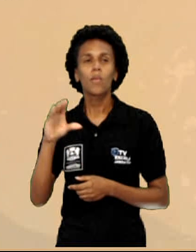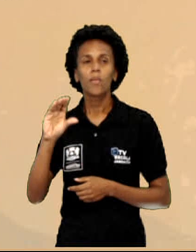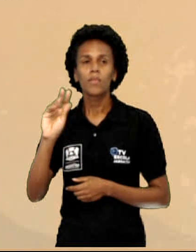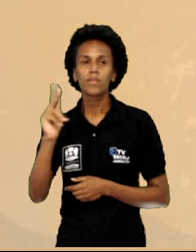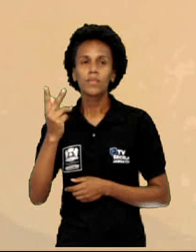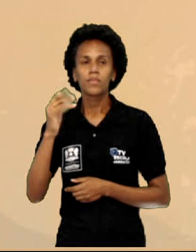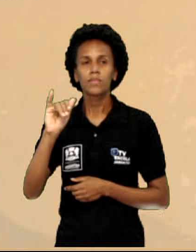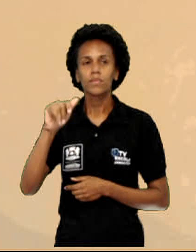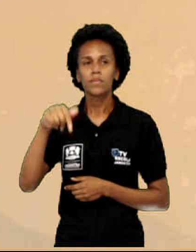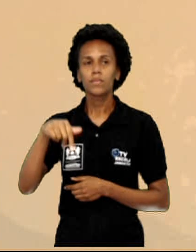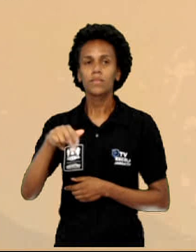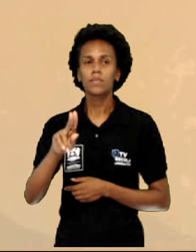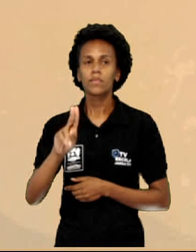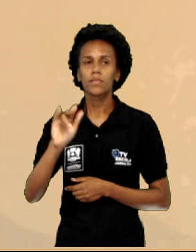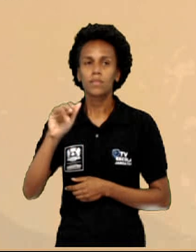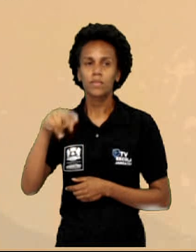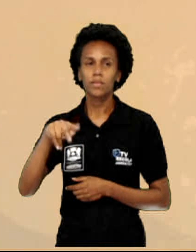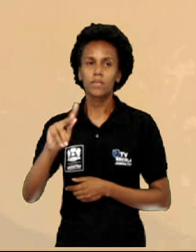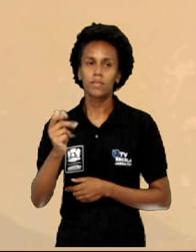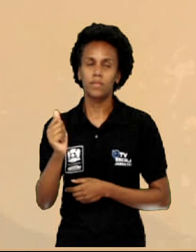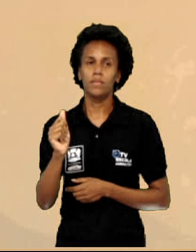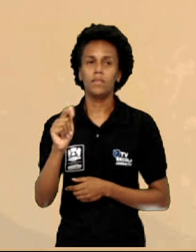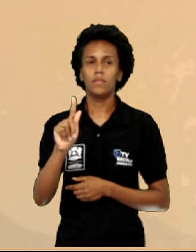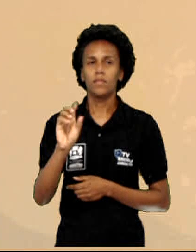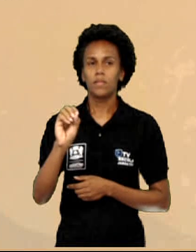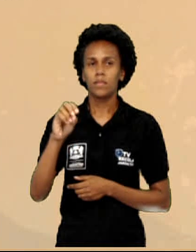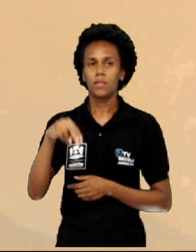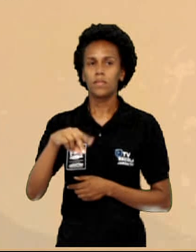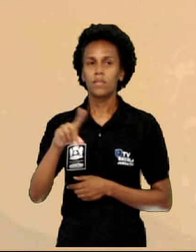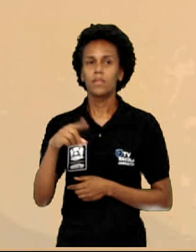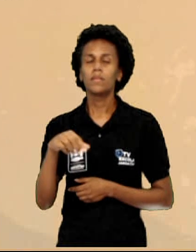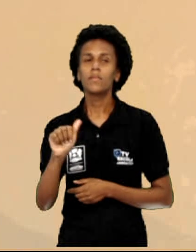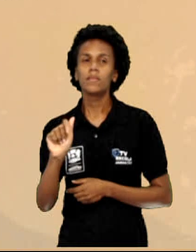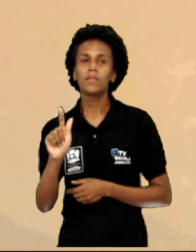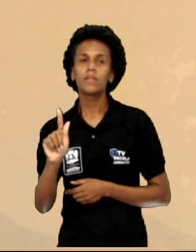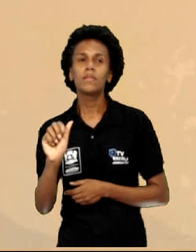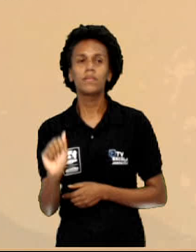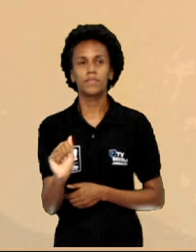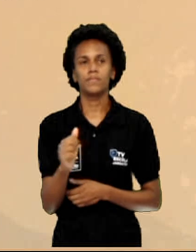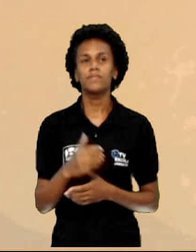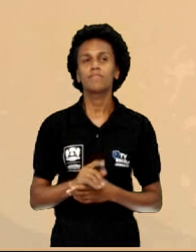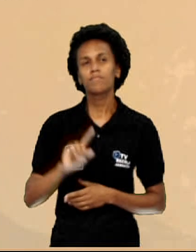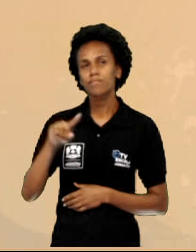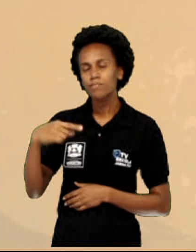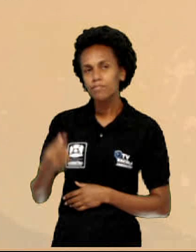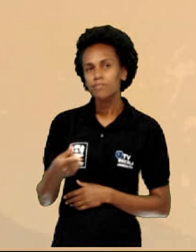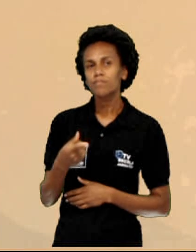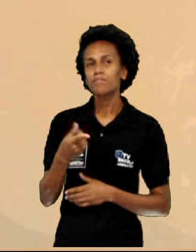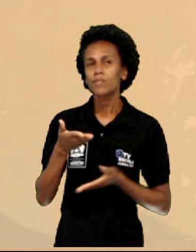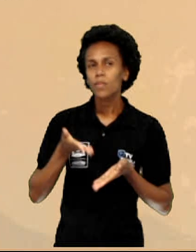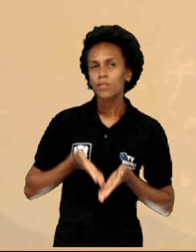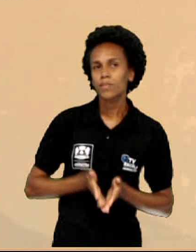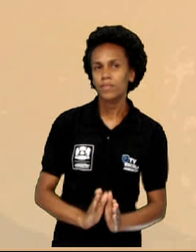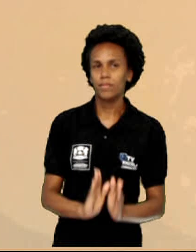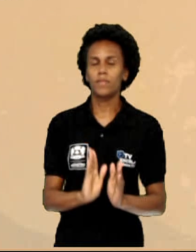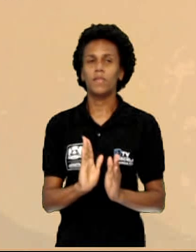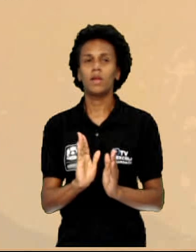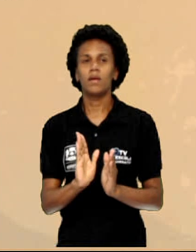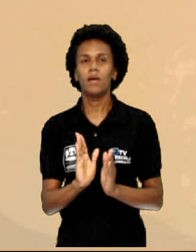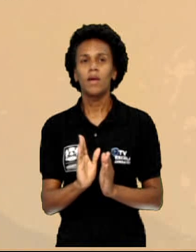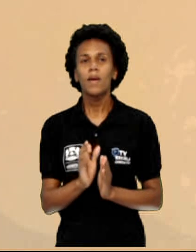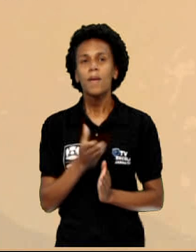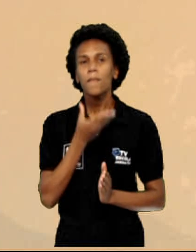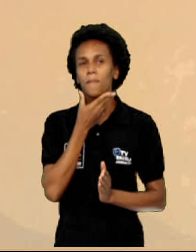Após Rosa Maria Neves de Lima dar à luz a Chiquinha Gonzaga, José Basileu, o pai